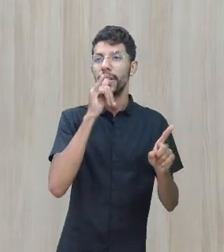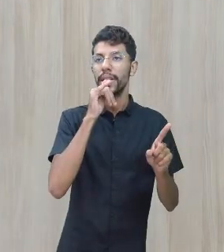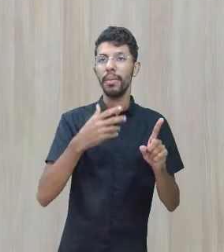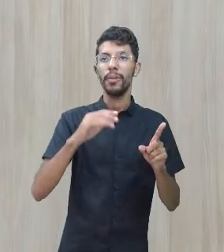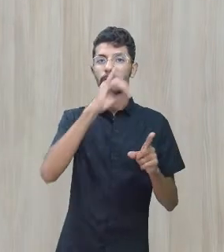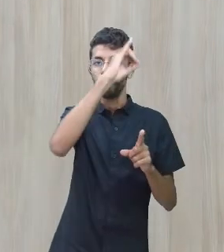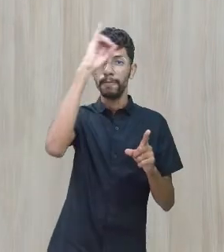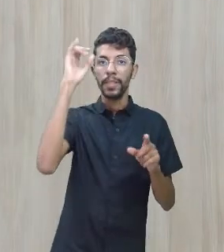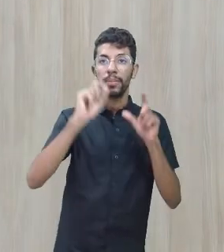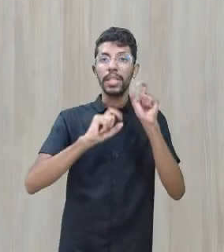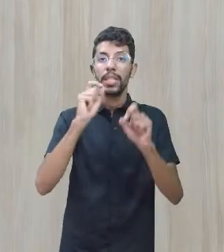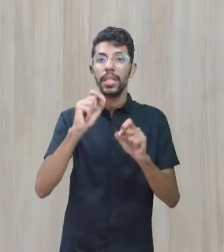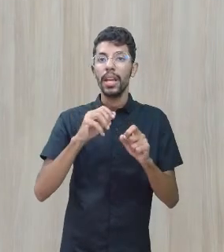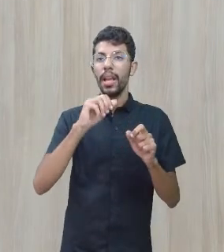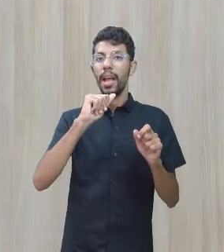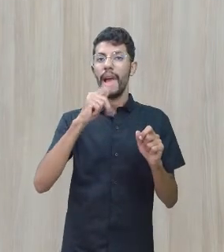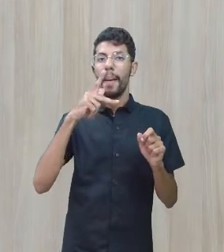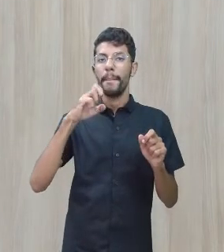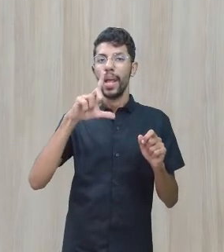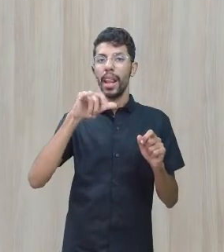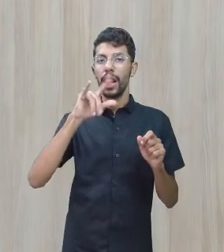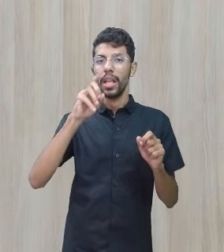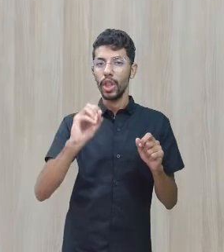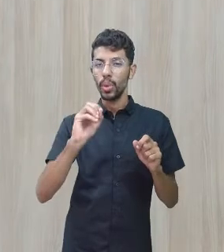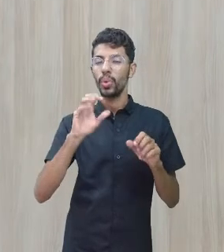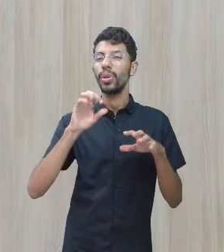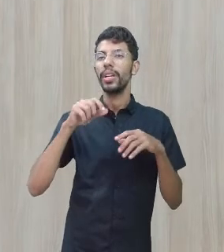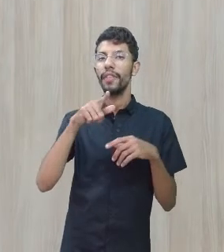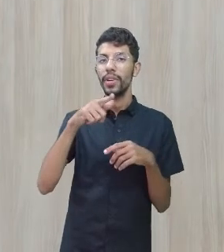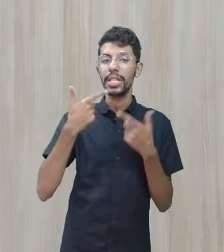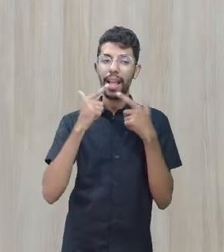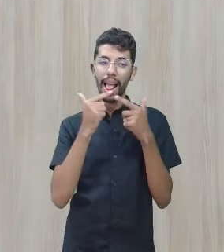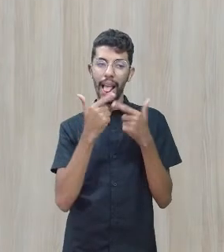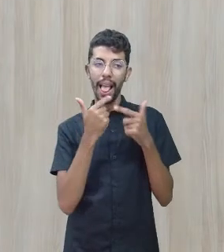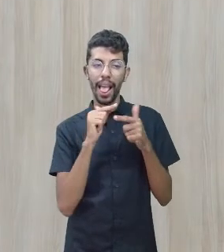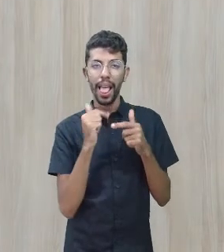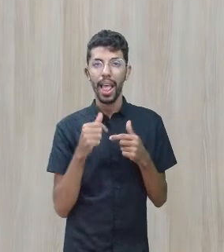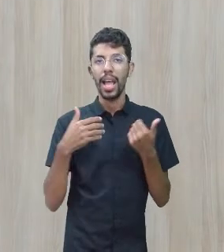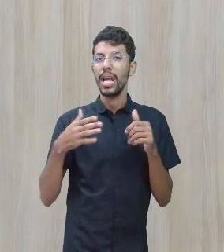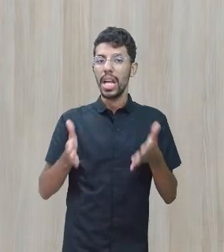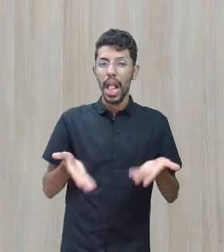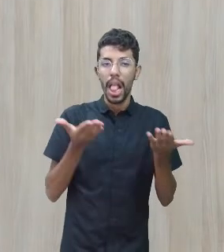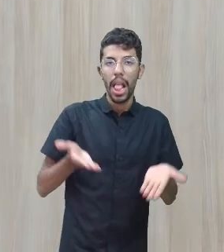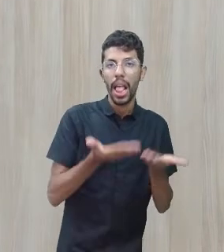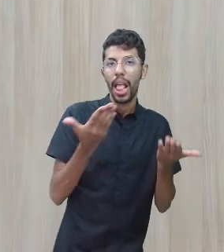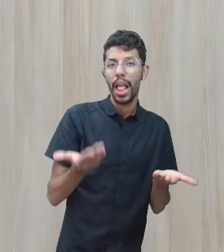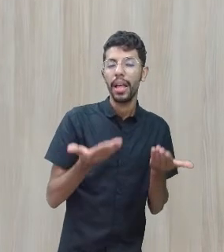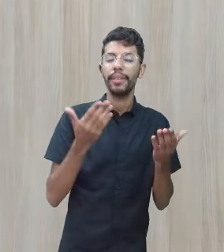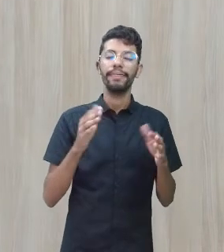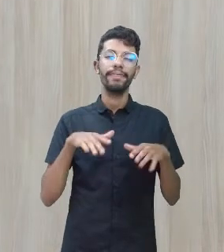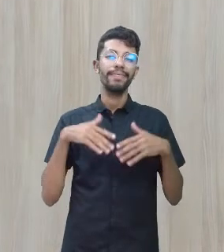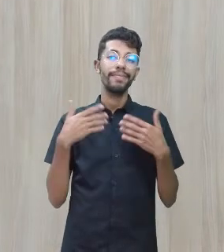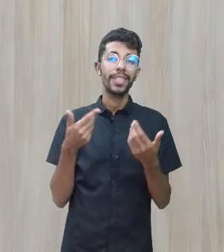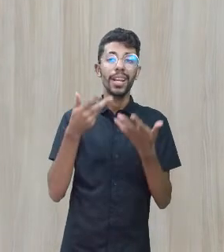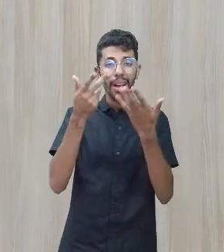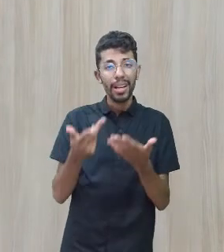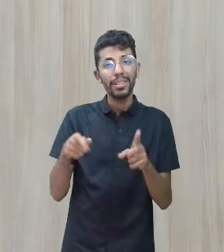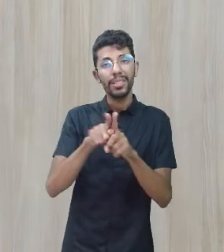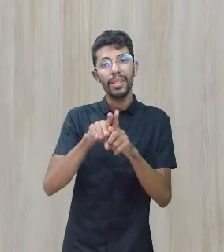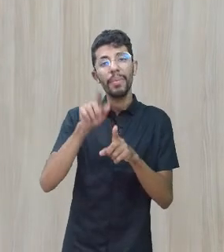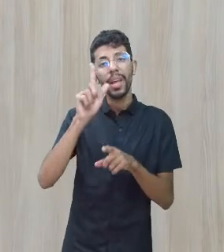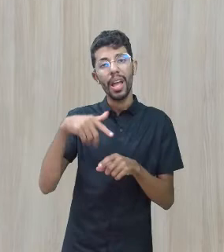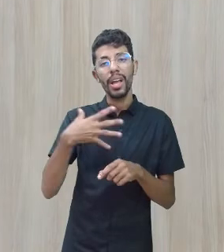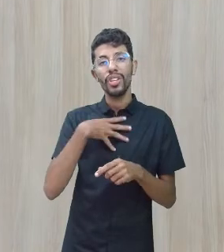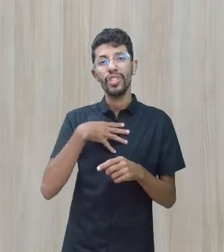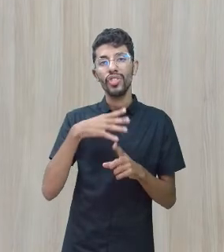apelídeos e você começa a rir, começa a incentivar indiretamente, é uma forma de você